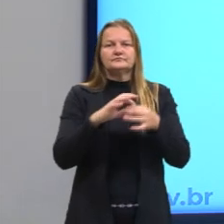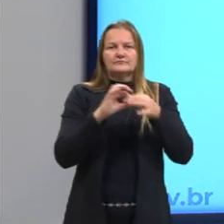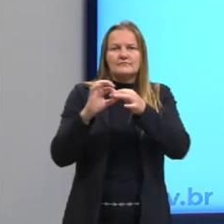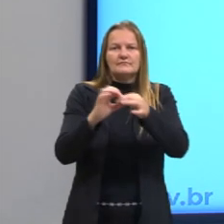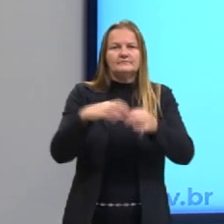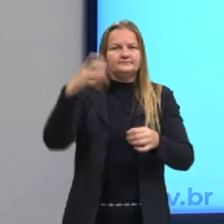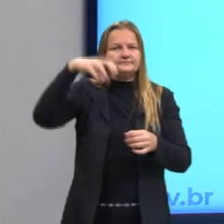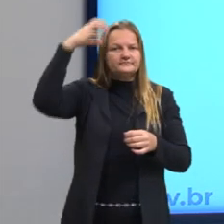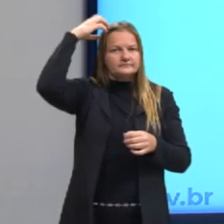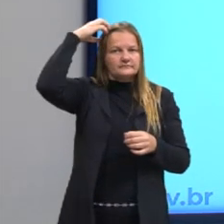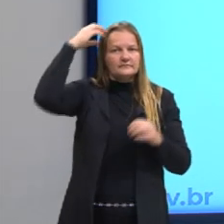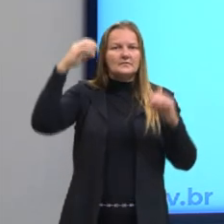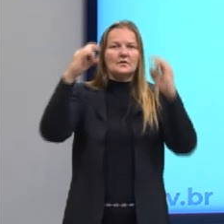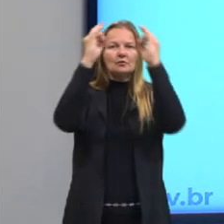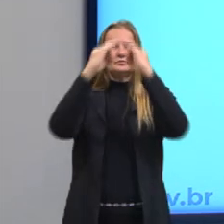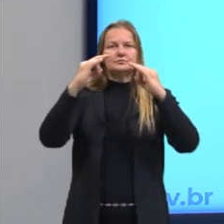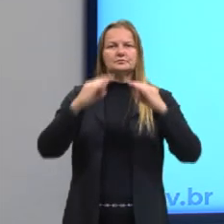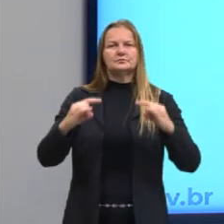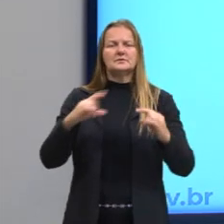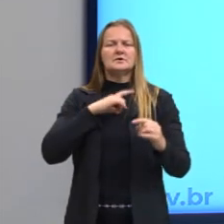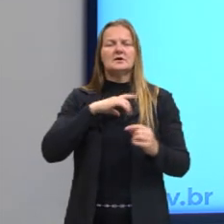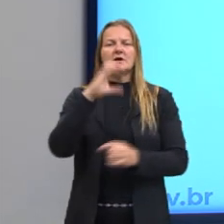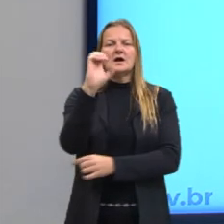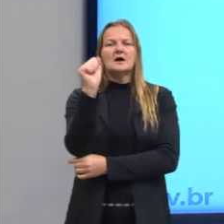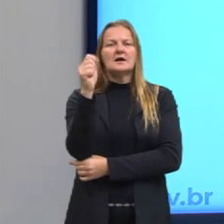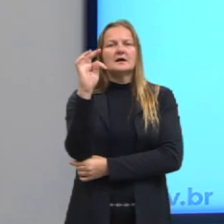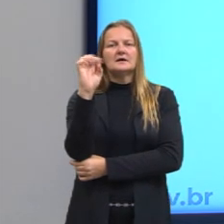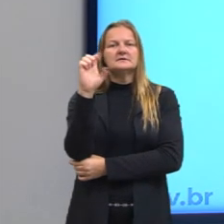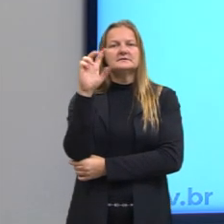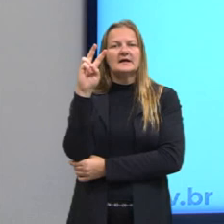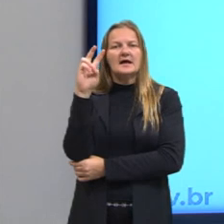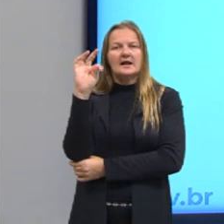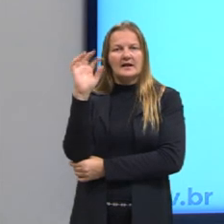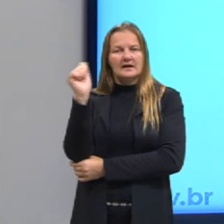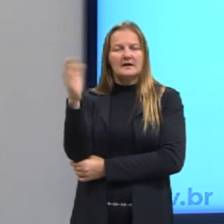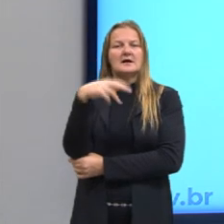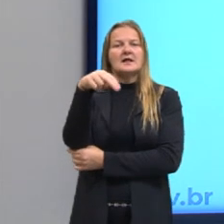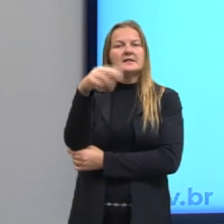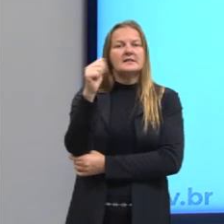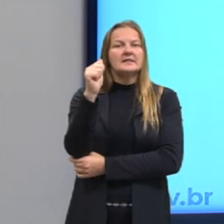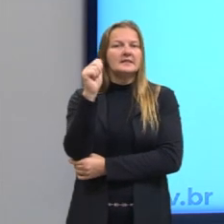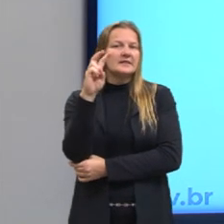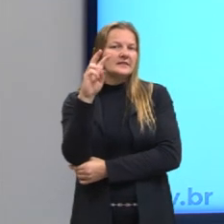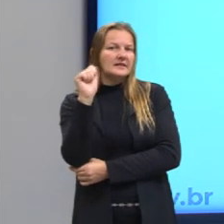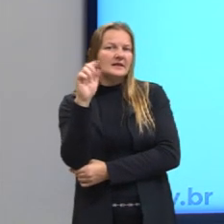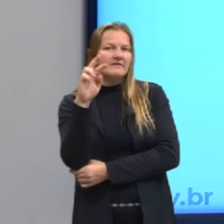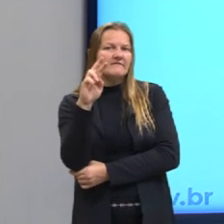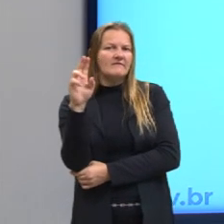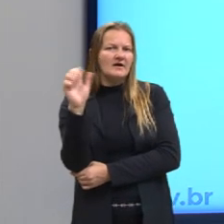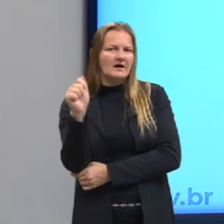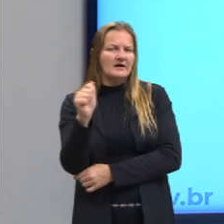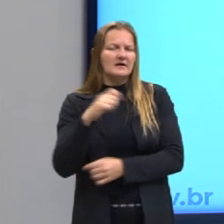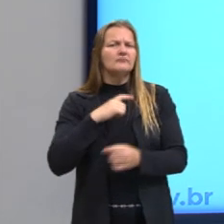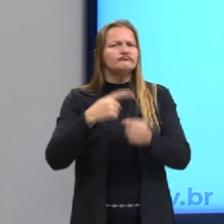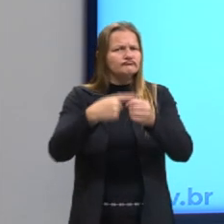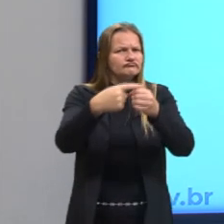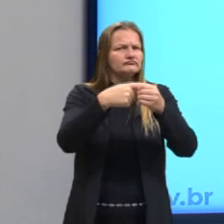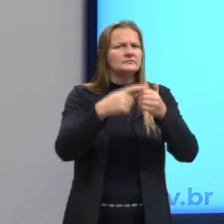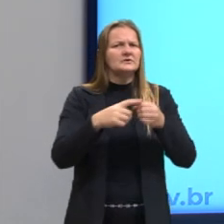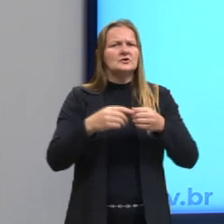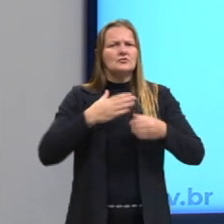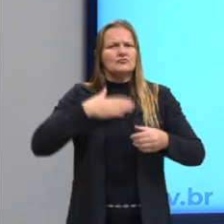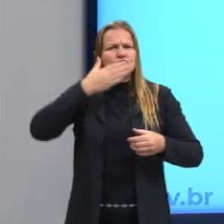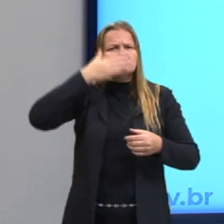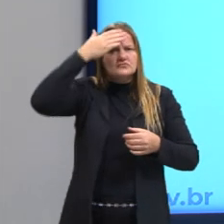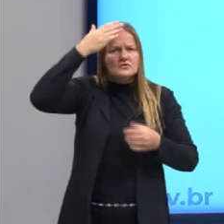reinos de Castela, Aragão, Navarra. É muito legal e também terminando de expulsar esses muçulmanos, né. A